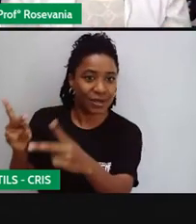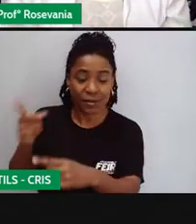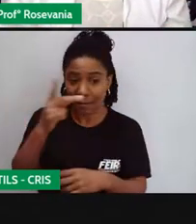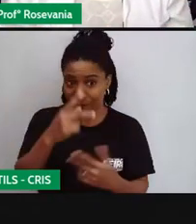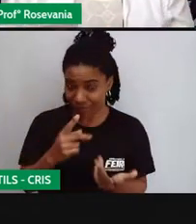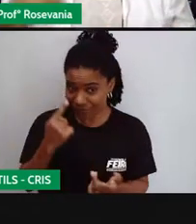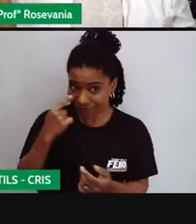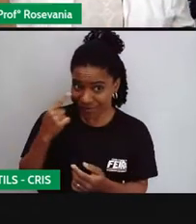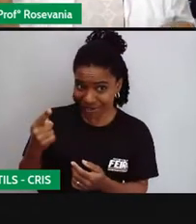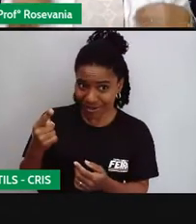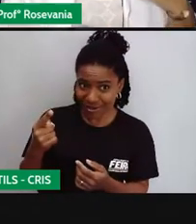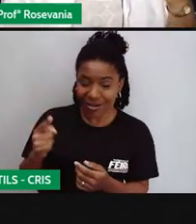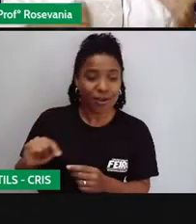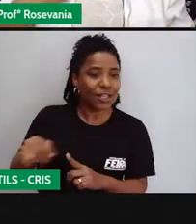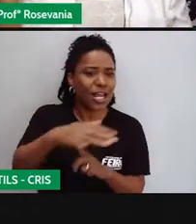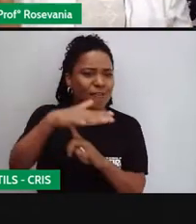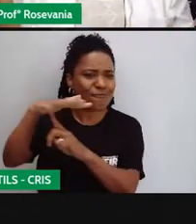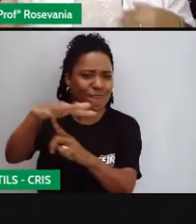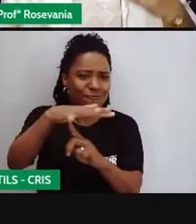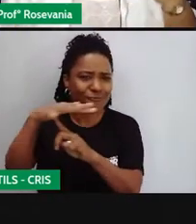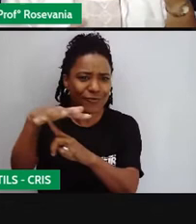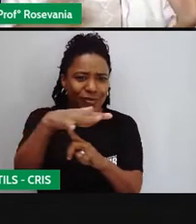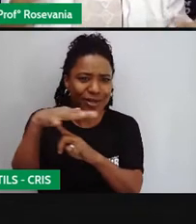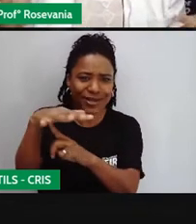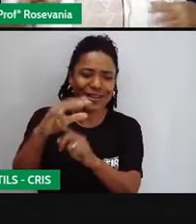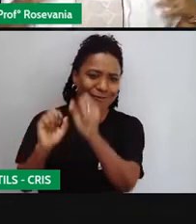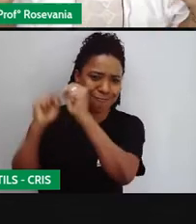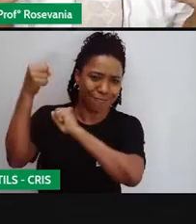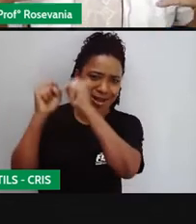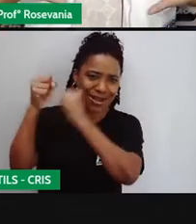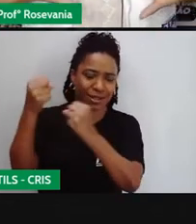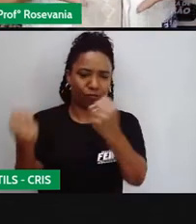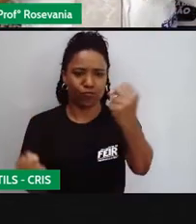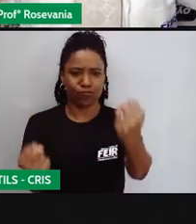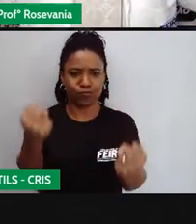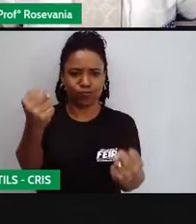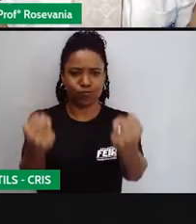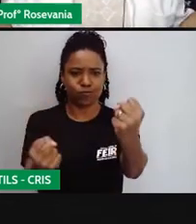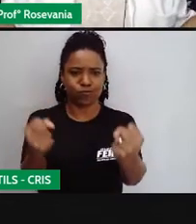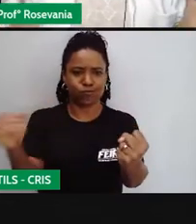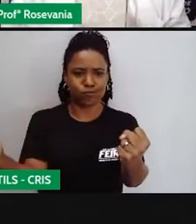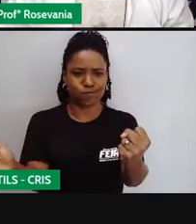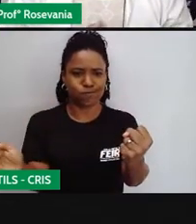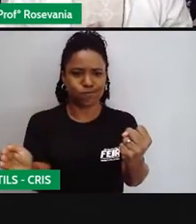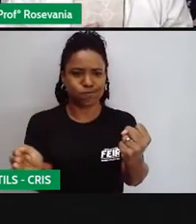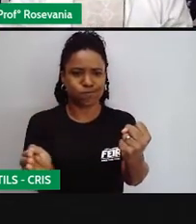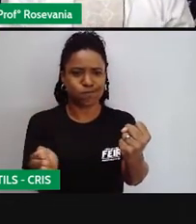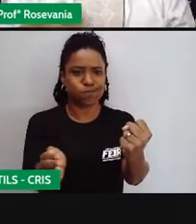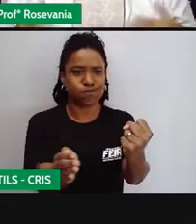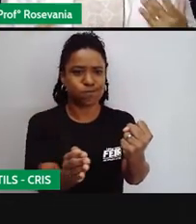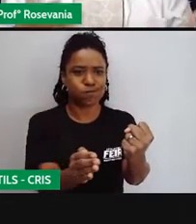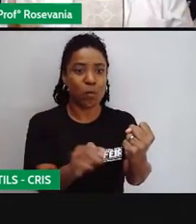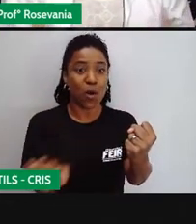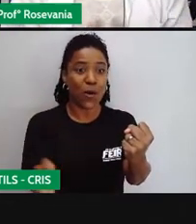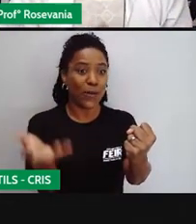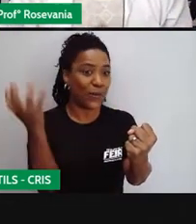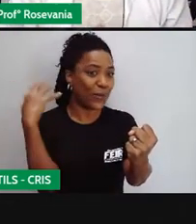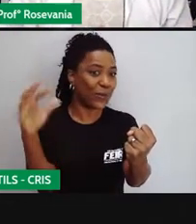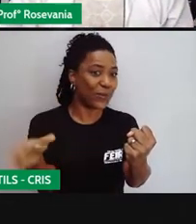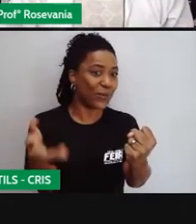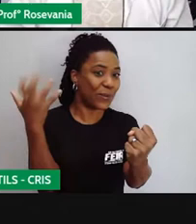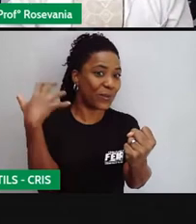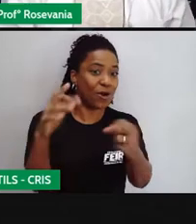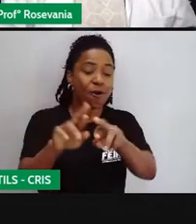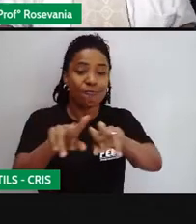de máquinas, de coletadeiras, de tratores, de tudo lá. É quase que o carro-chefe dessas feiras, quem vai, né? Para essas feiras